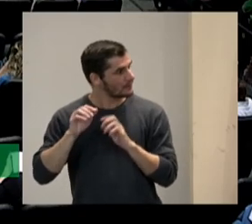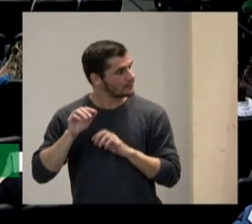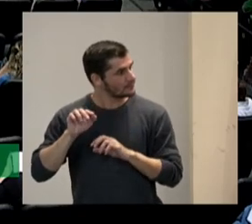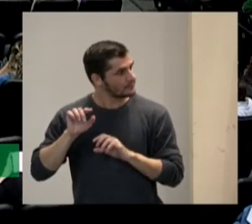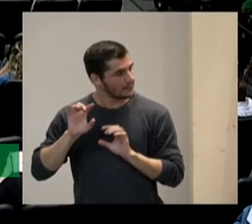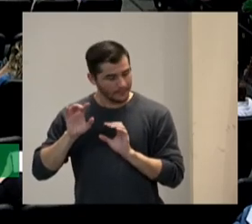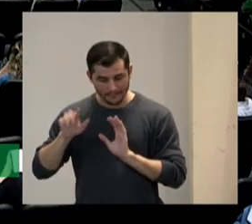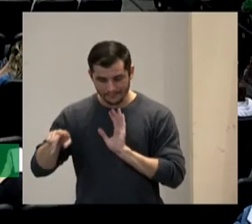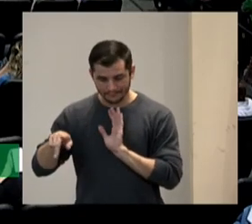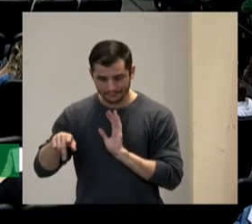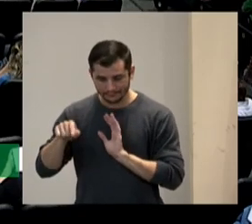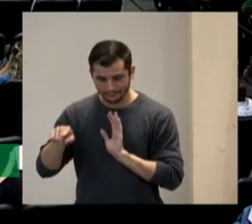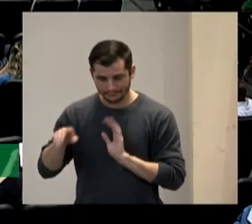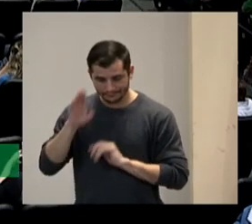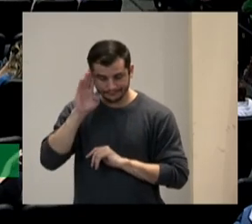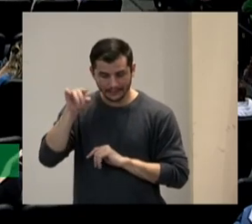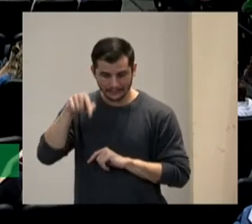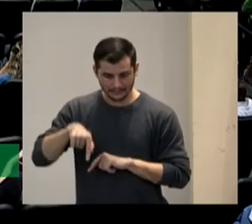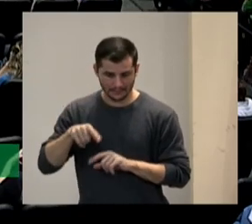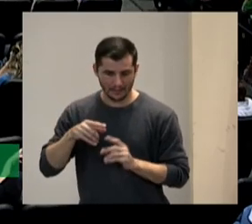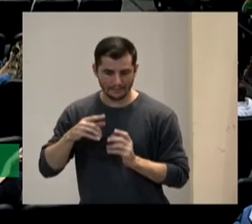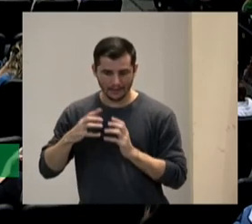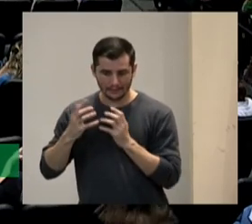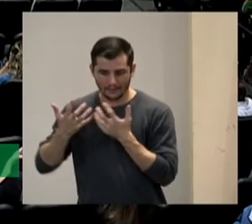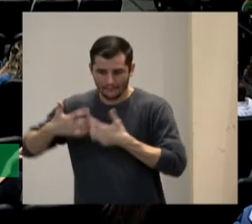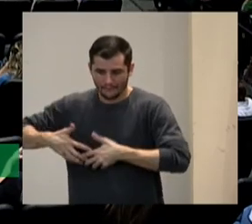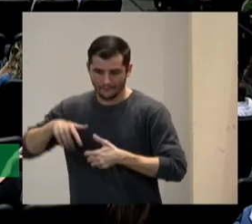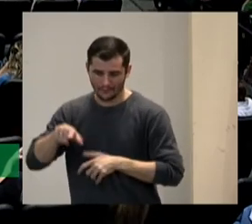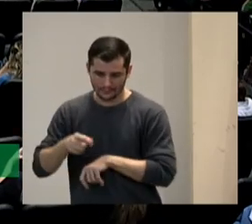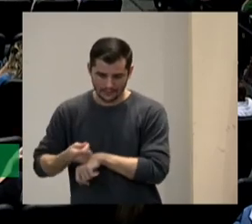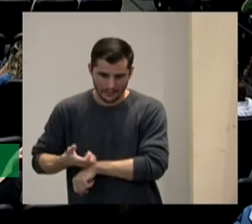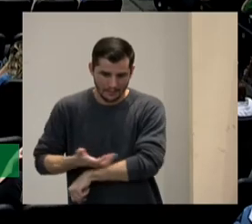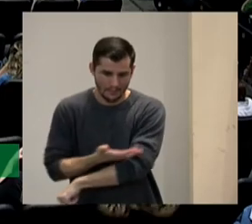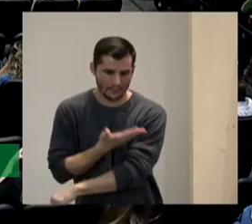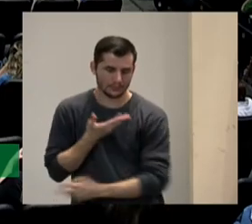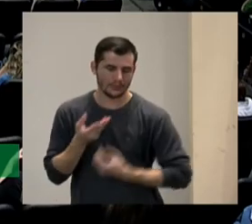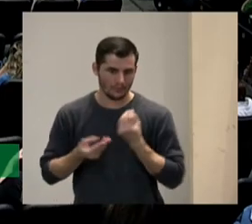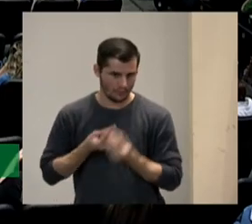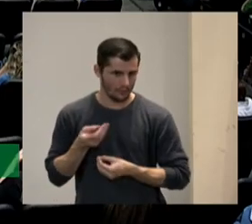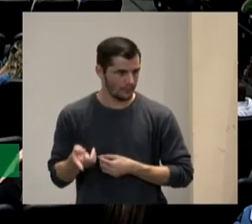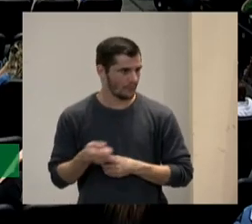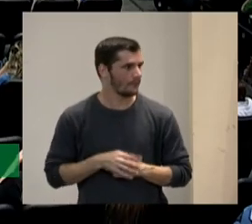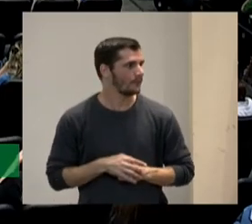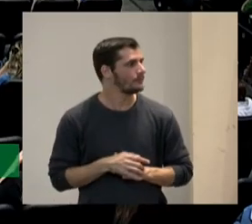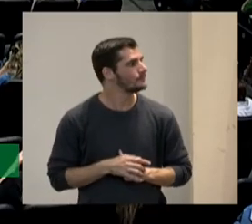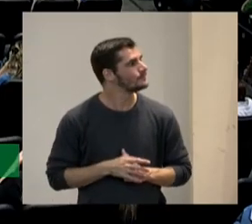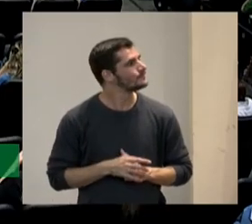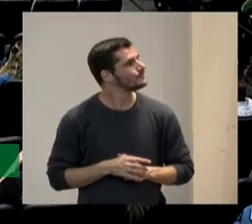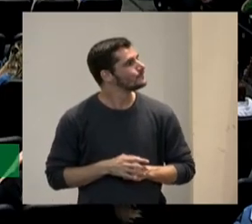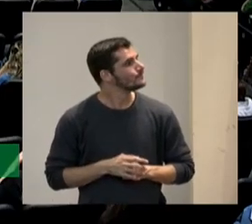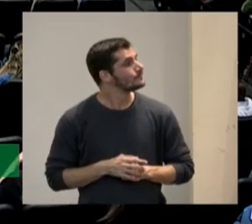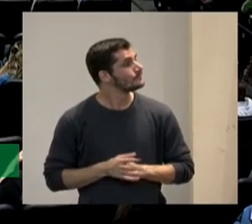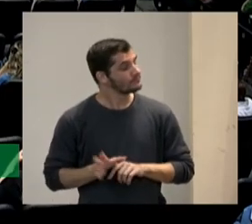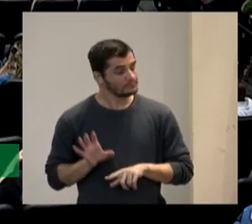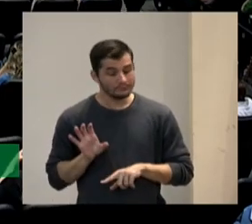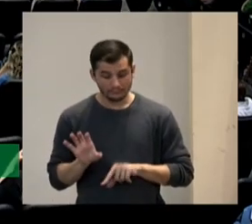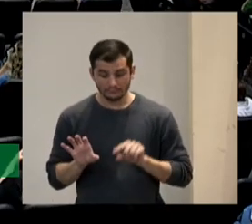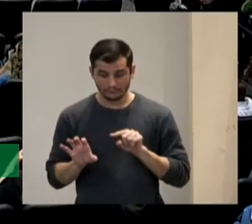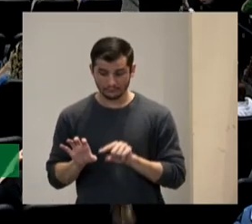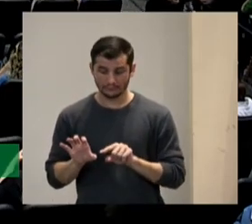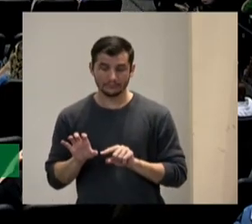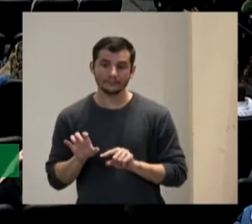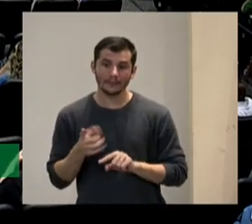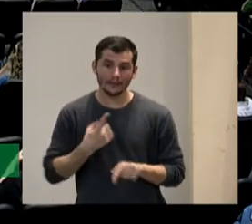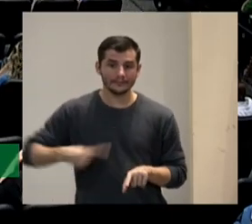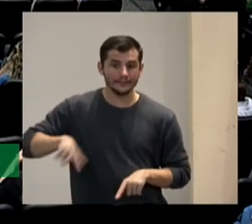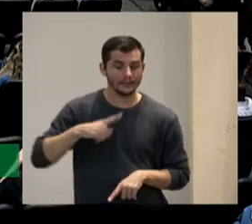colocar em funcionamento essas emoções e isto é algo que